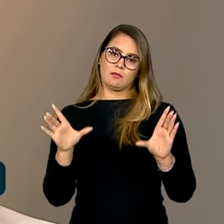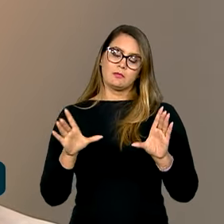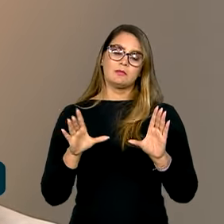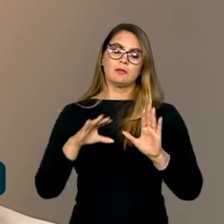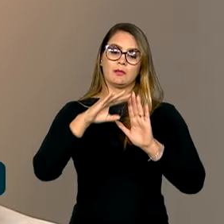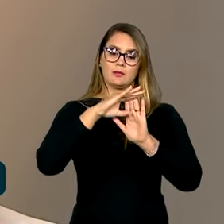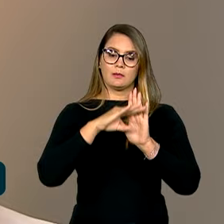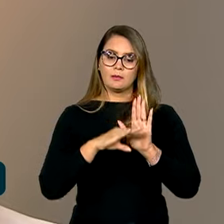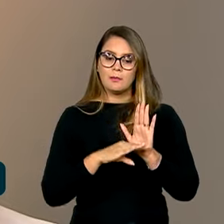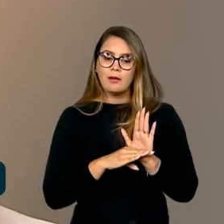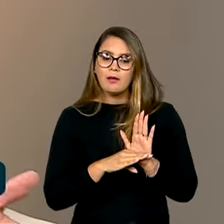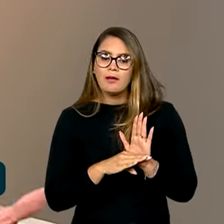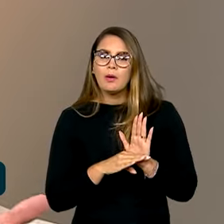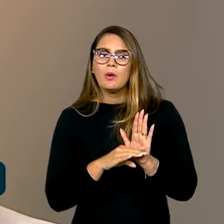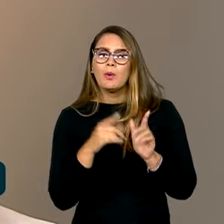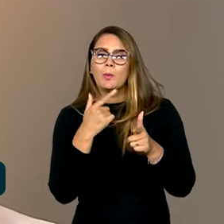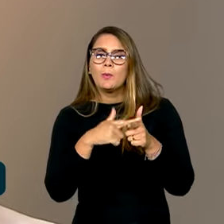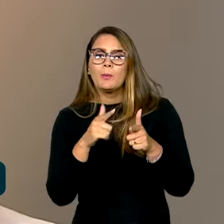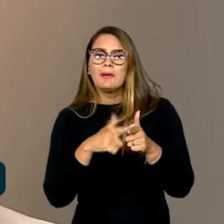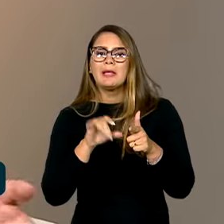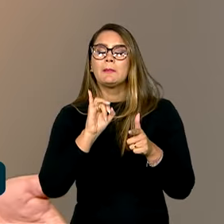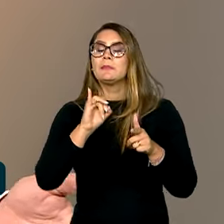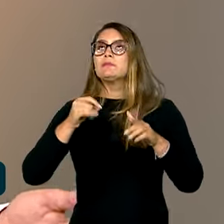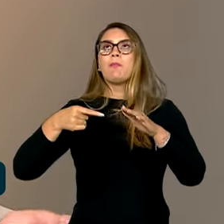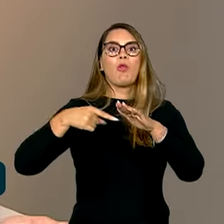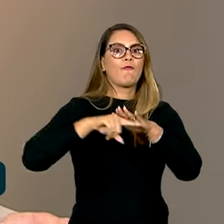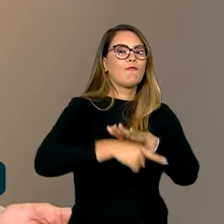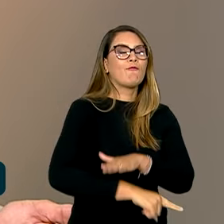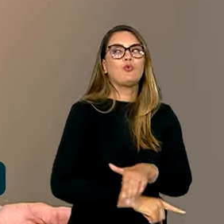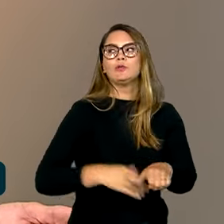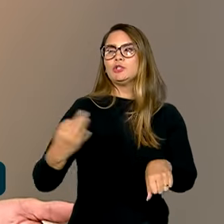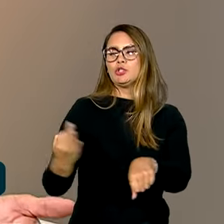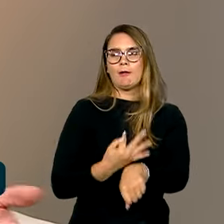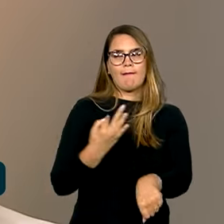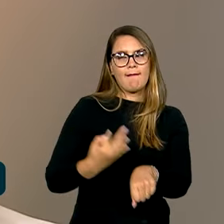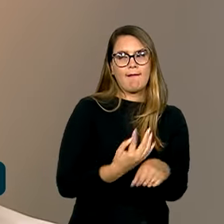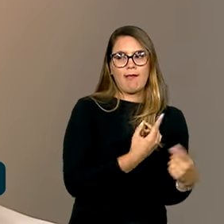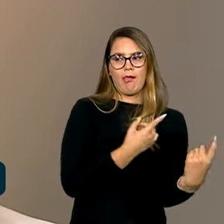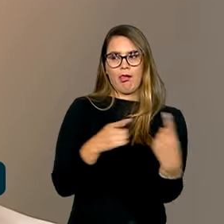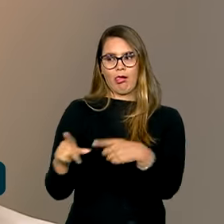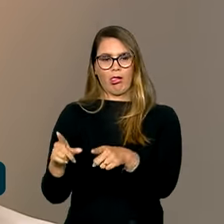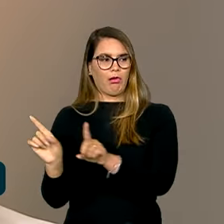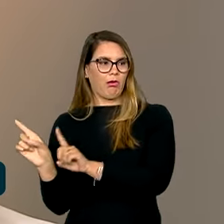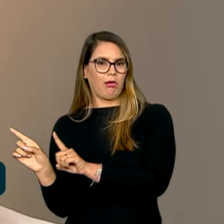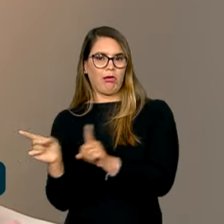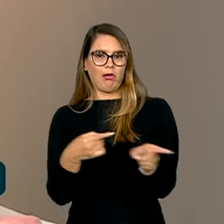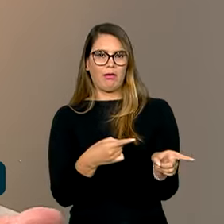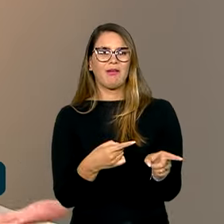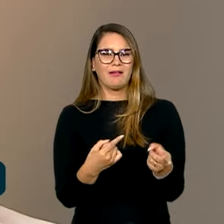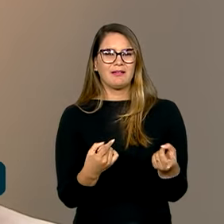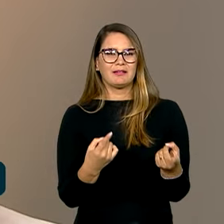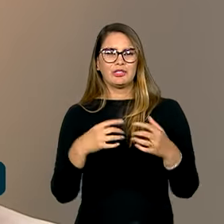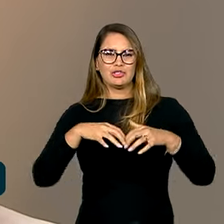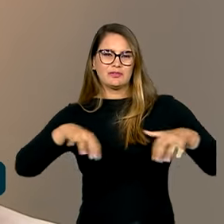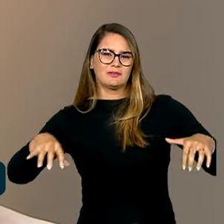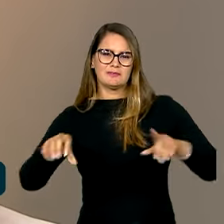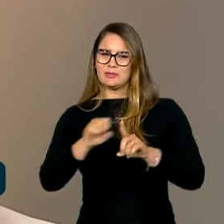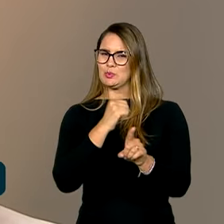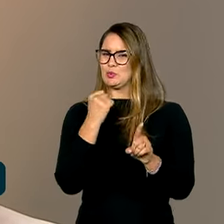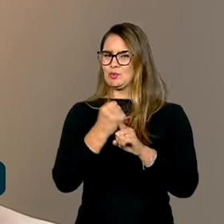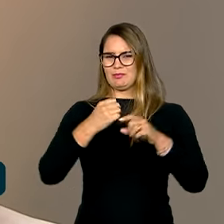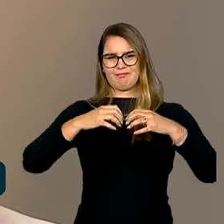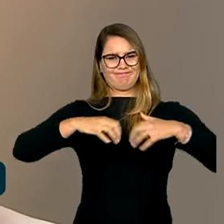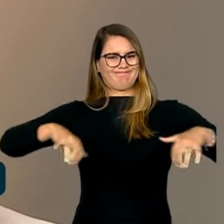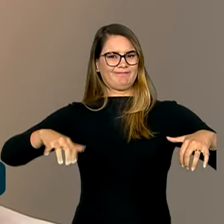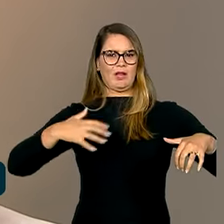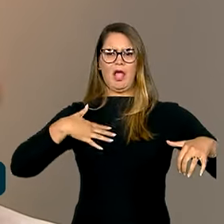problema é quando isso é radicalizado e há uma intolerância de pensamento. Que gera divisão social, por exemplo. Exatamente. Então, eu não